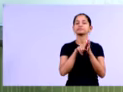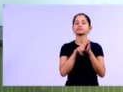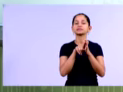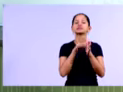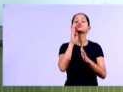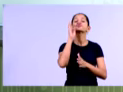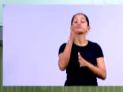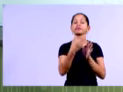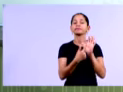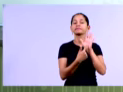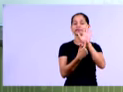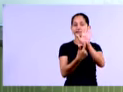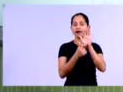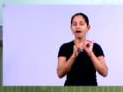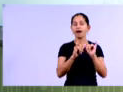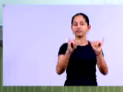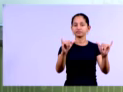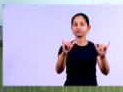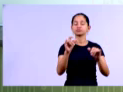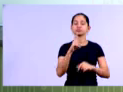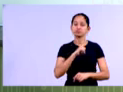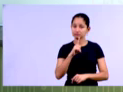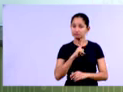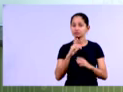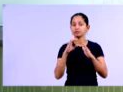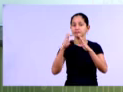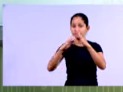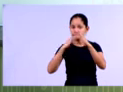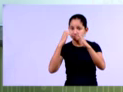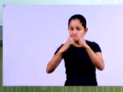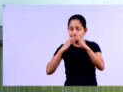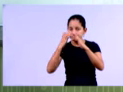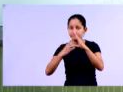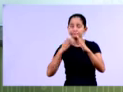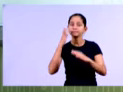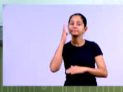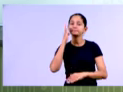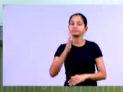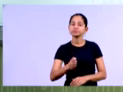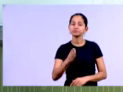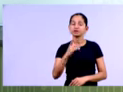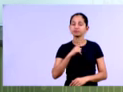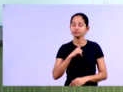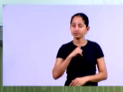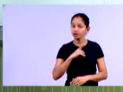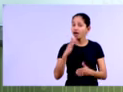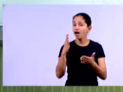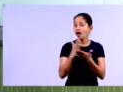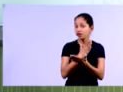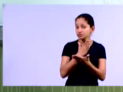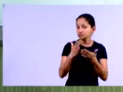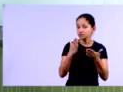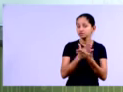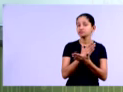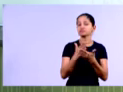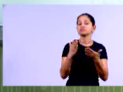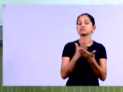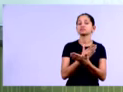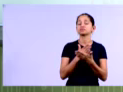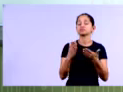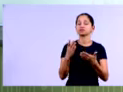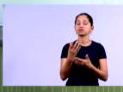demonstraram que empresas que têm um índice, né, aí um